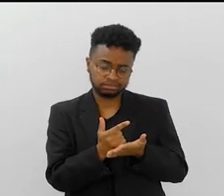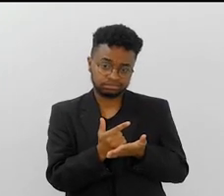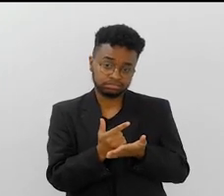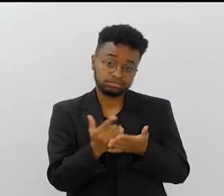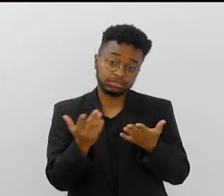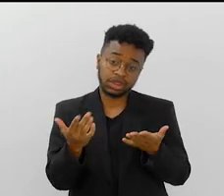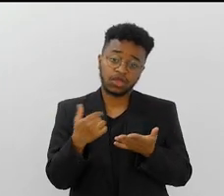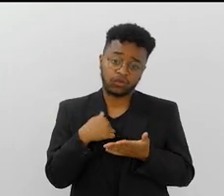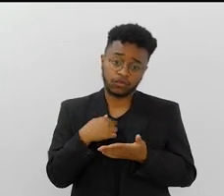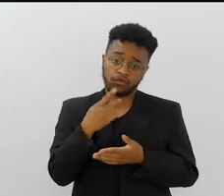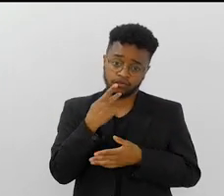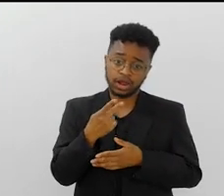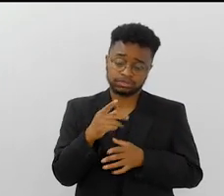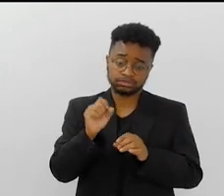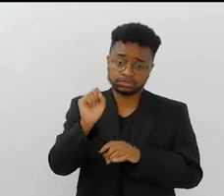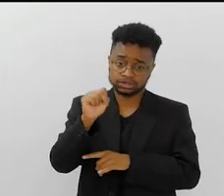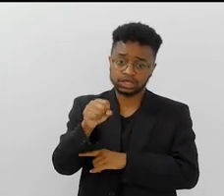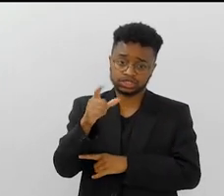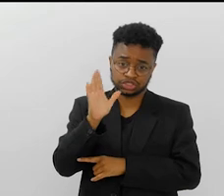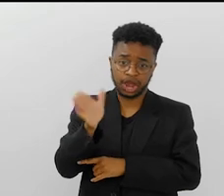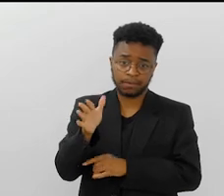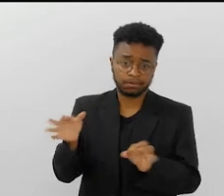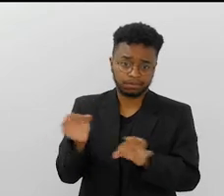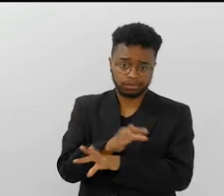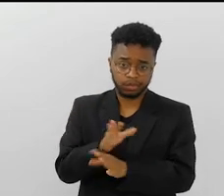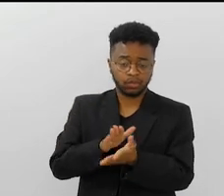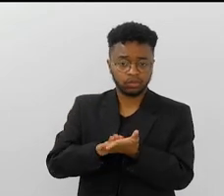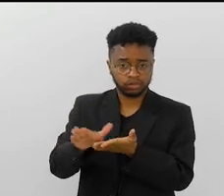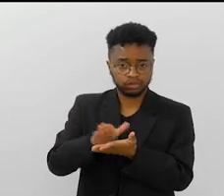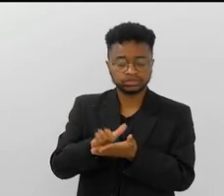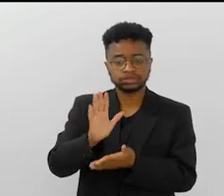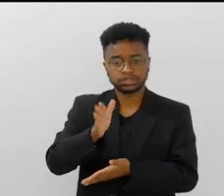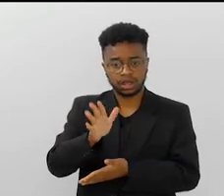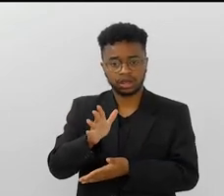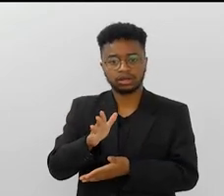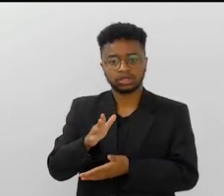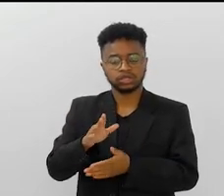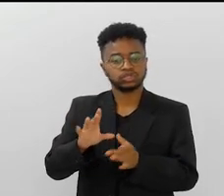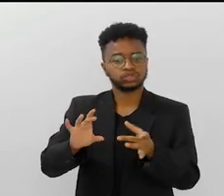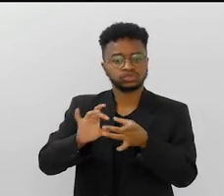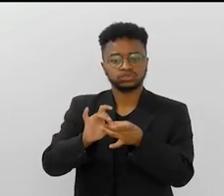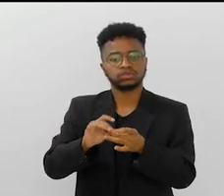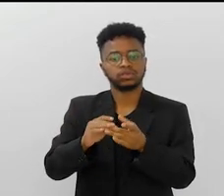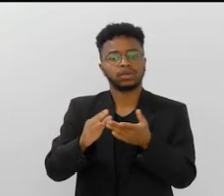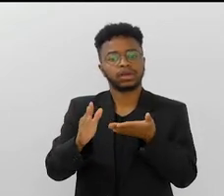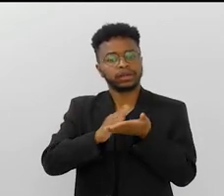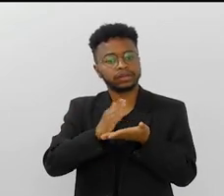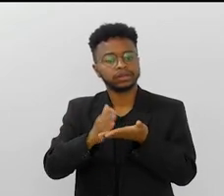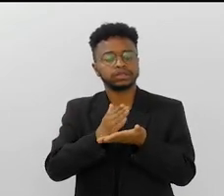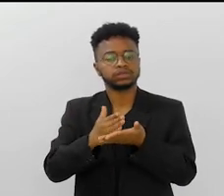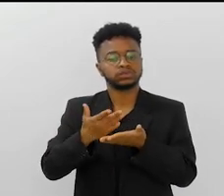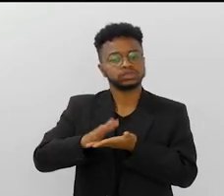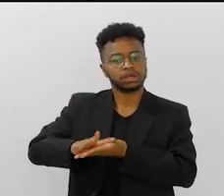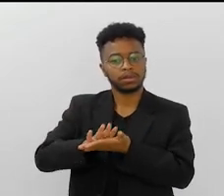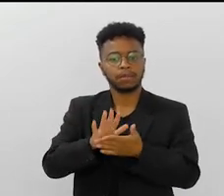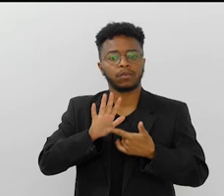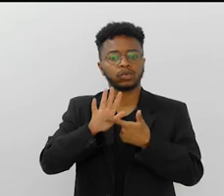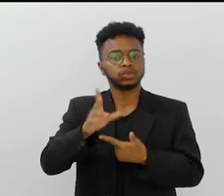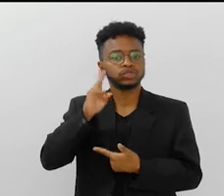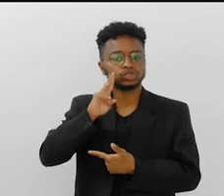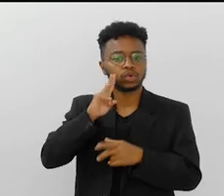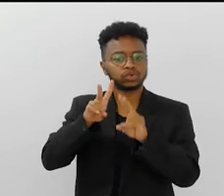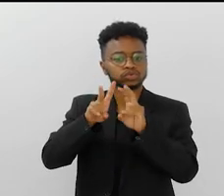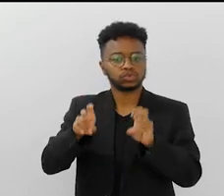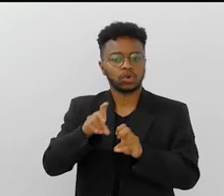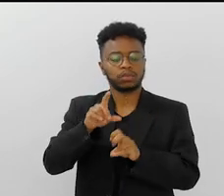episódio, eu falo dele nesse livro da Beja Flor que eu já publiquei na coleção Cadernos de Samba, Maravilhosa e Soberana, Histórias da